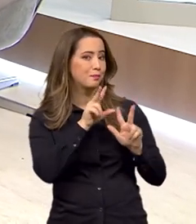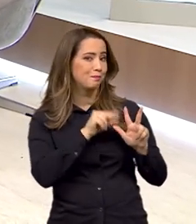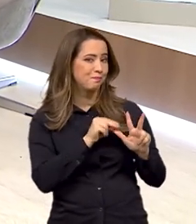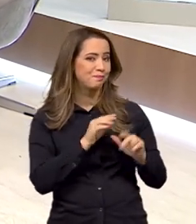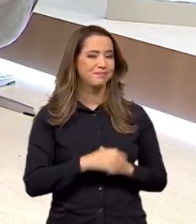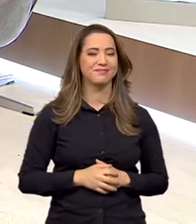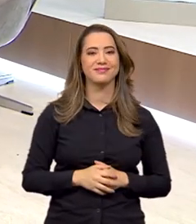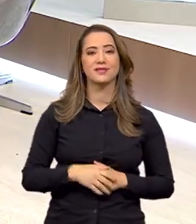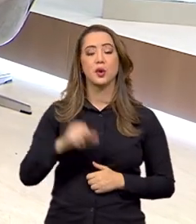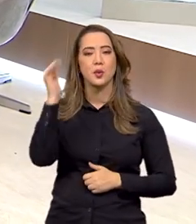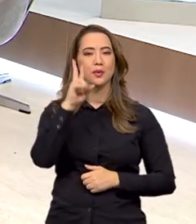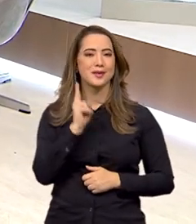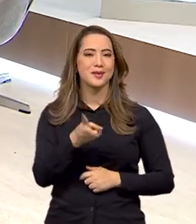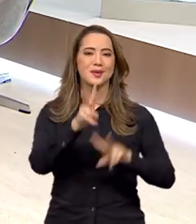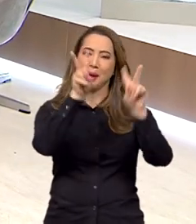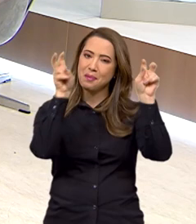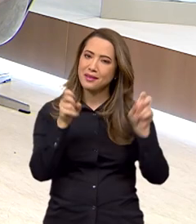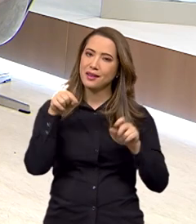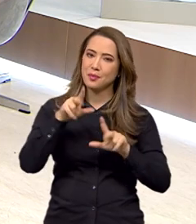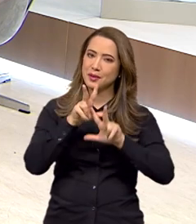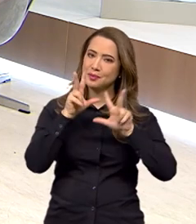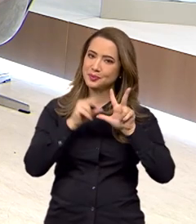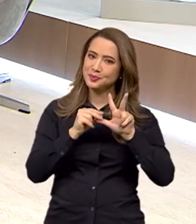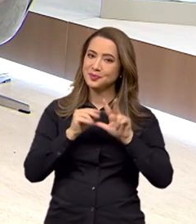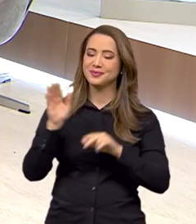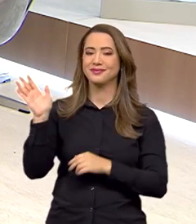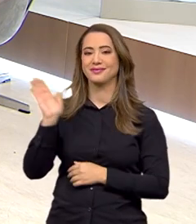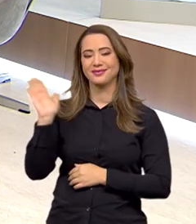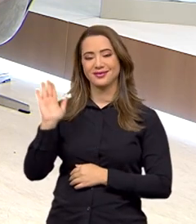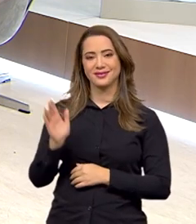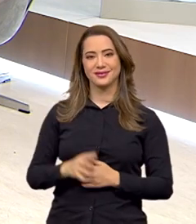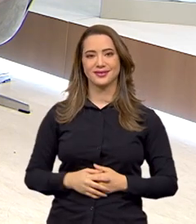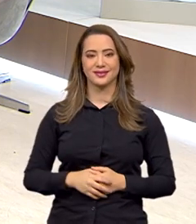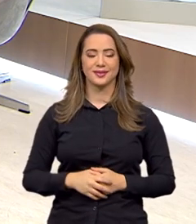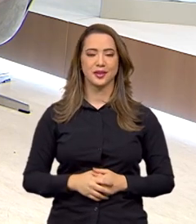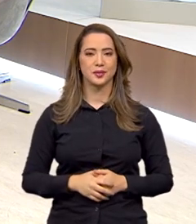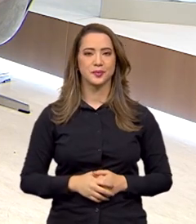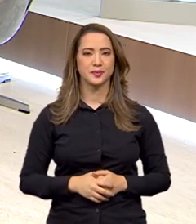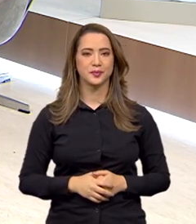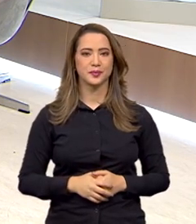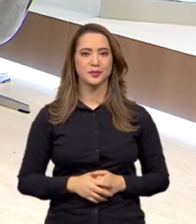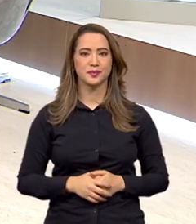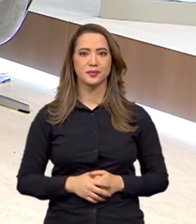Play. E o Brasil continua em Pauta, aqui na TV Brasil. Até o próximo programa.